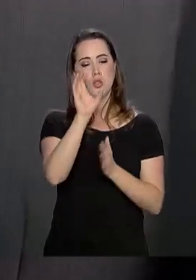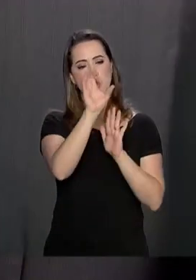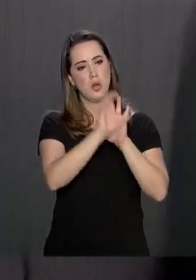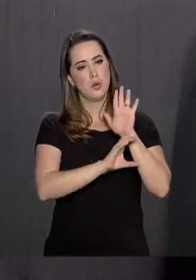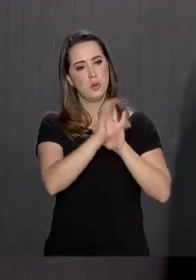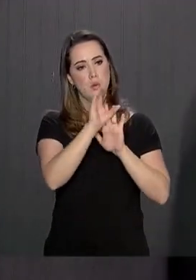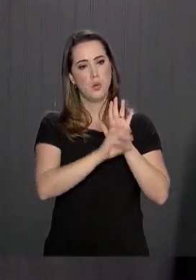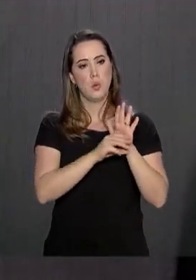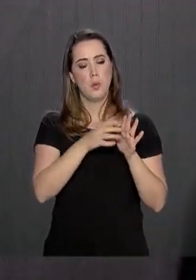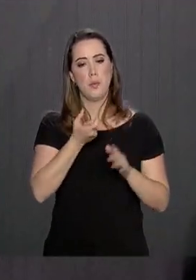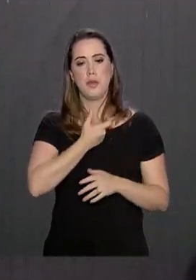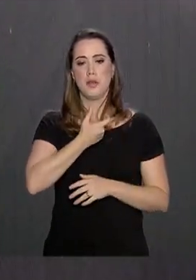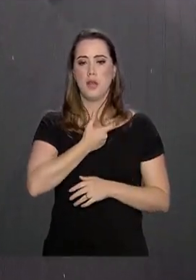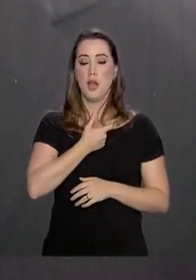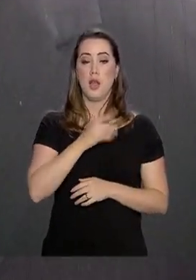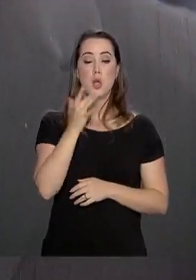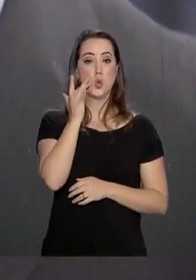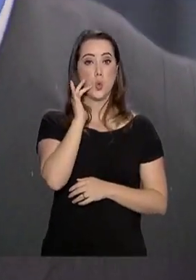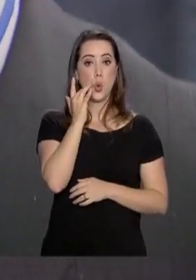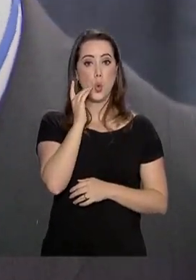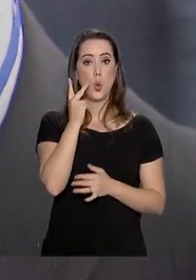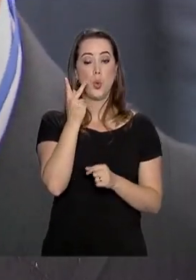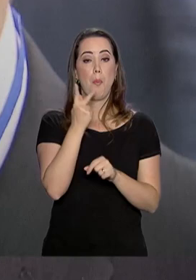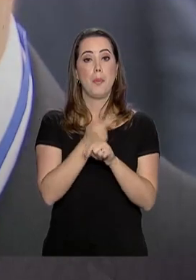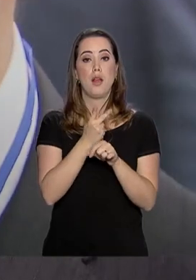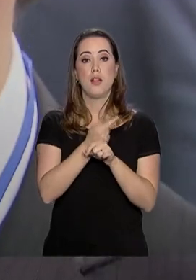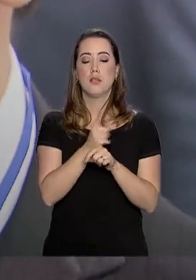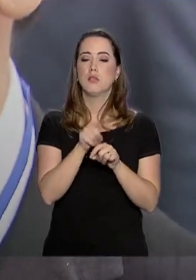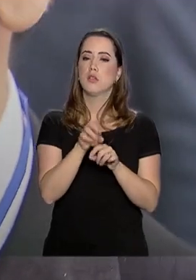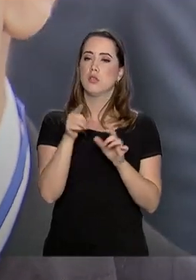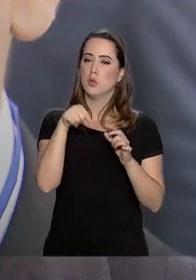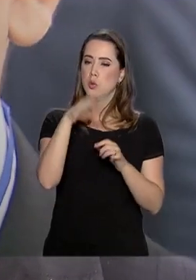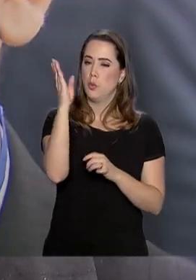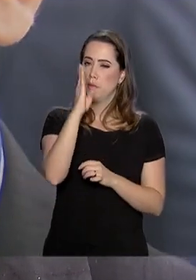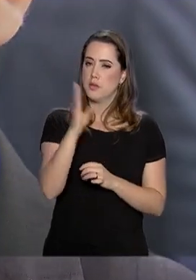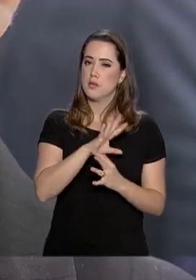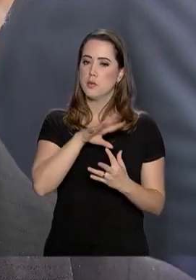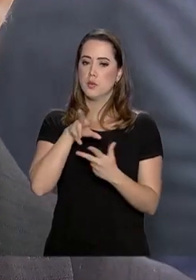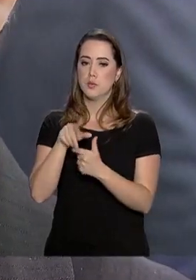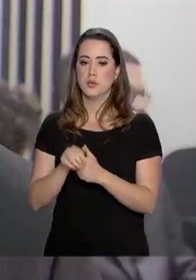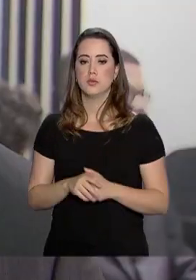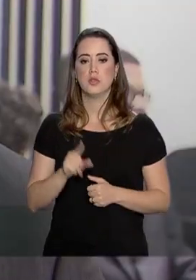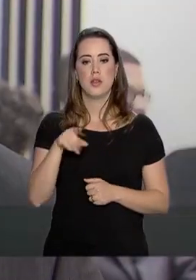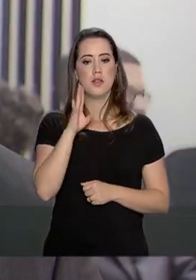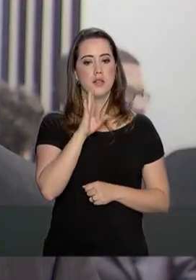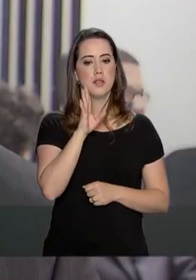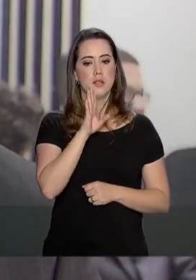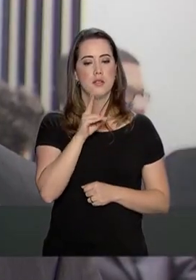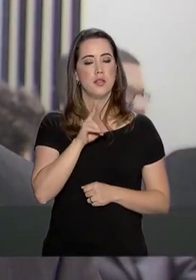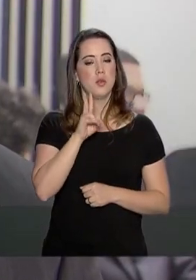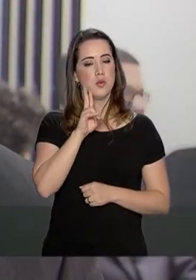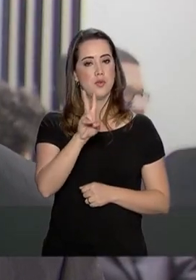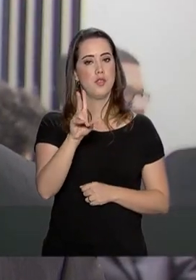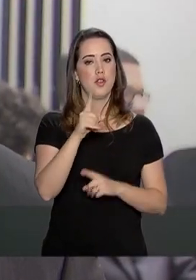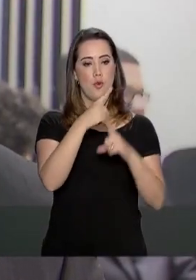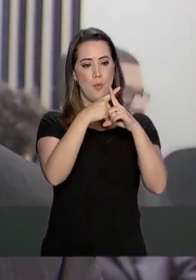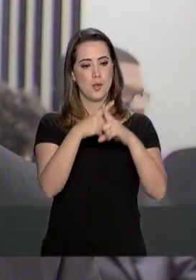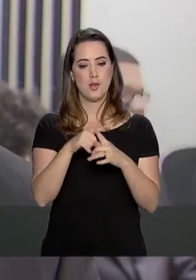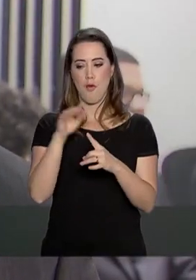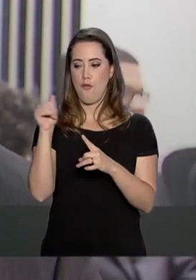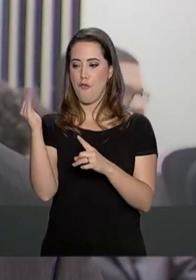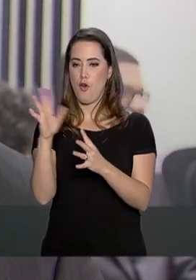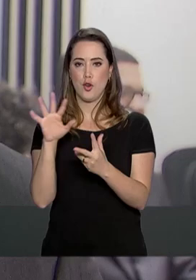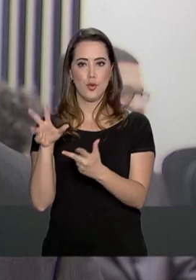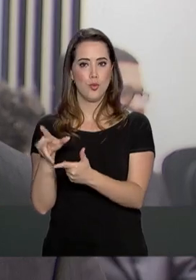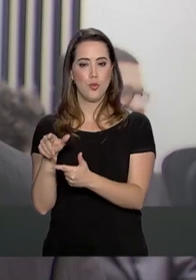medalhas de ouro e prata em competições nacionais e no exterior. É muito legal quando você vai para a competição internacional